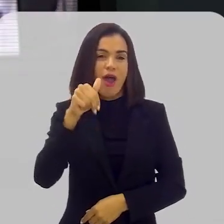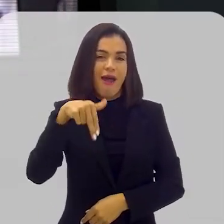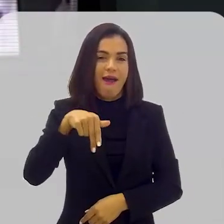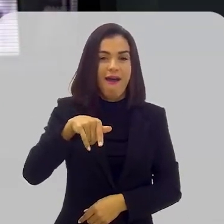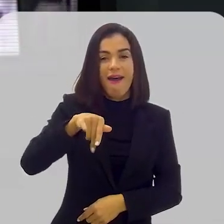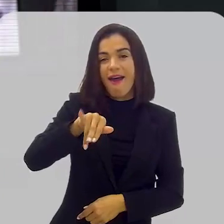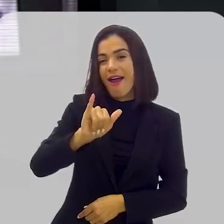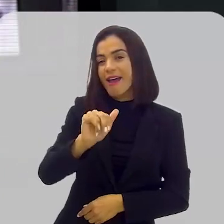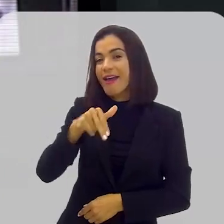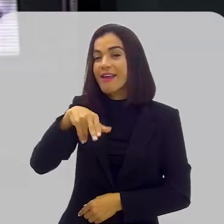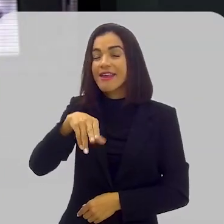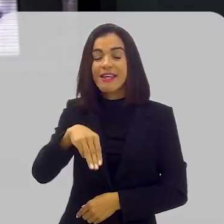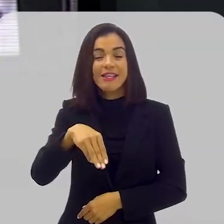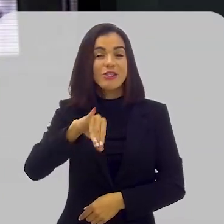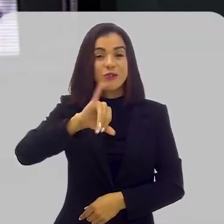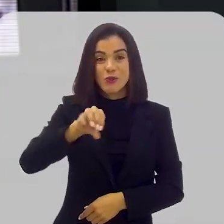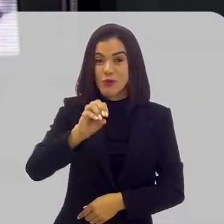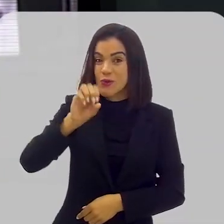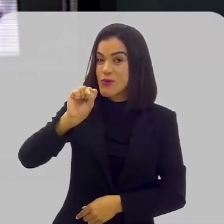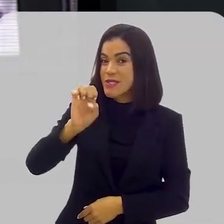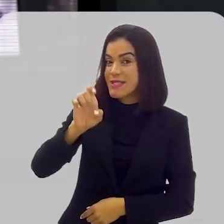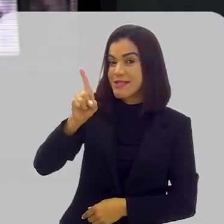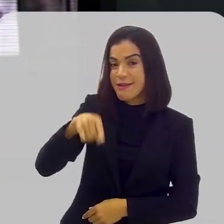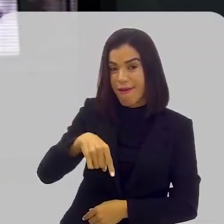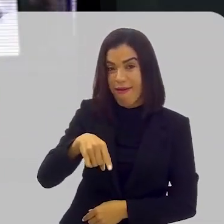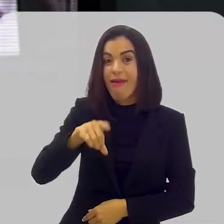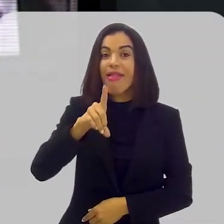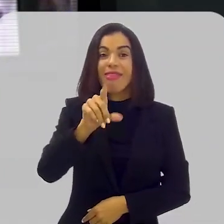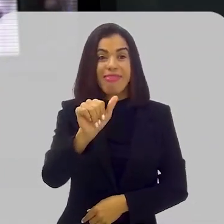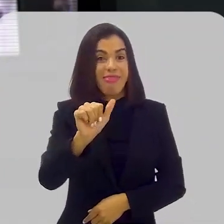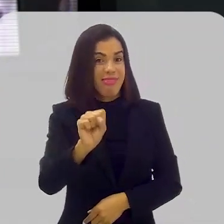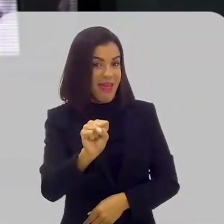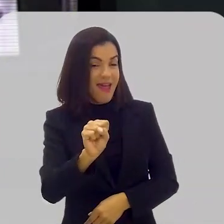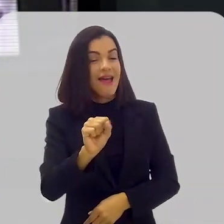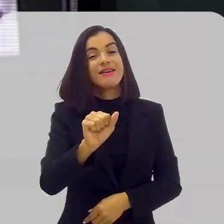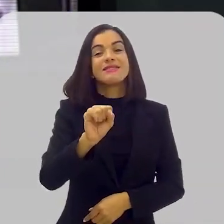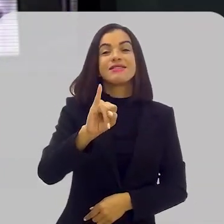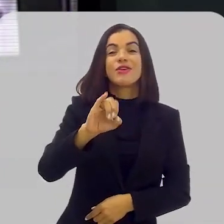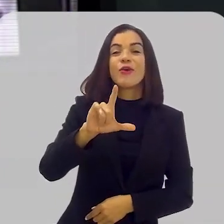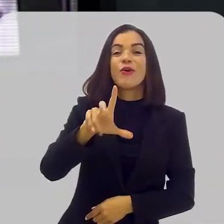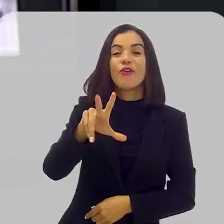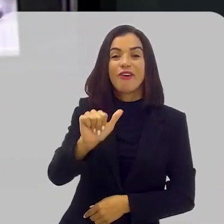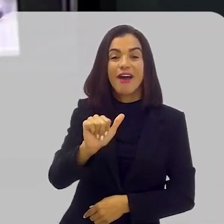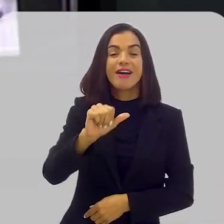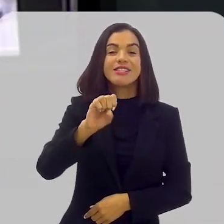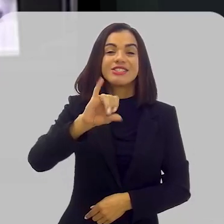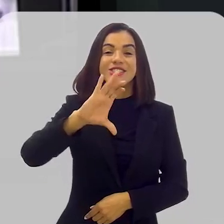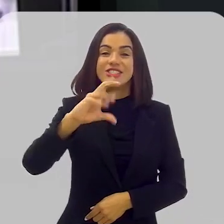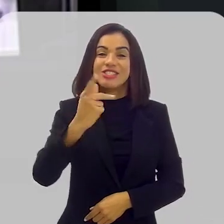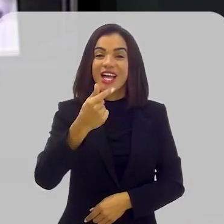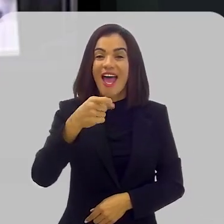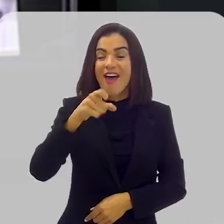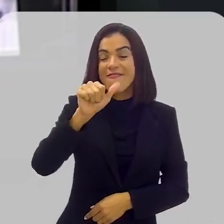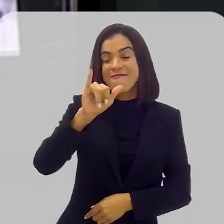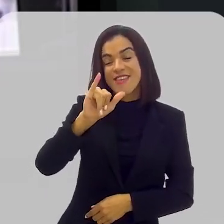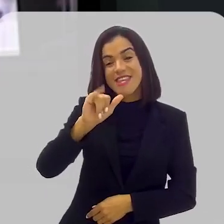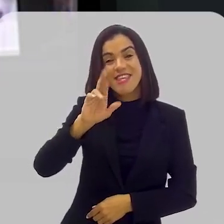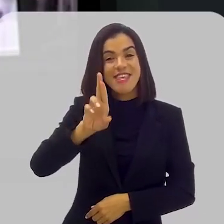Joaquim José da Silva Xavier,